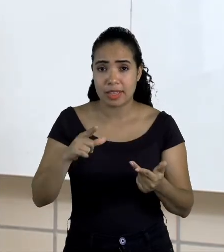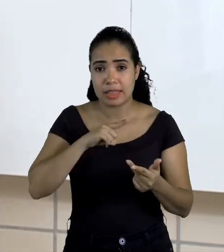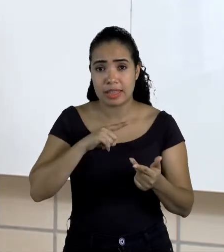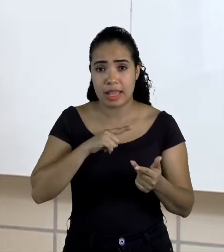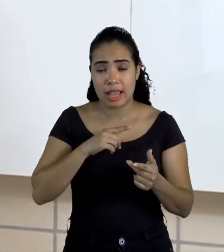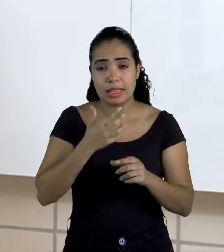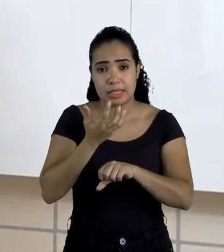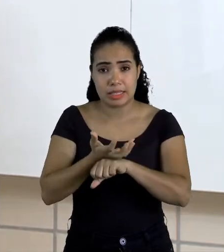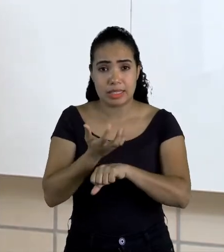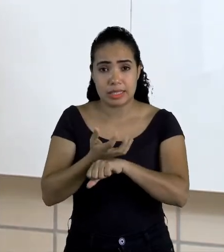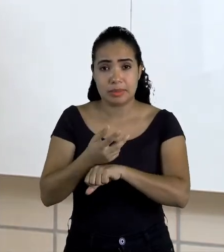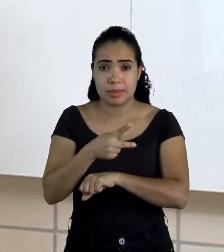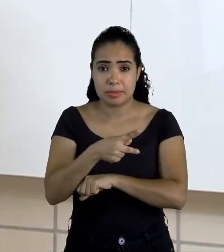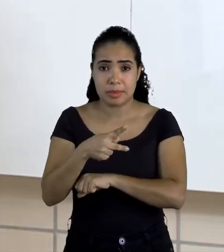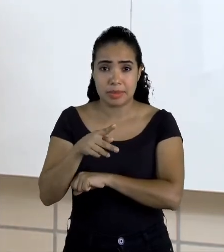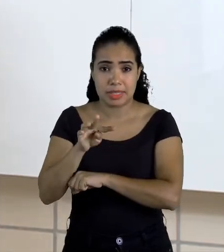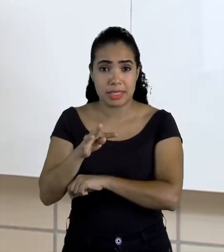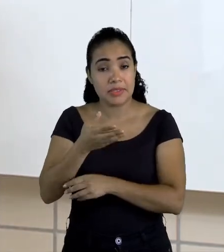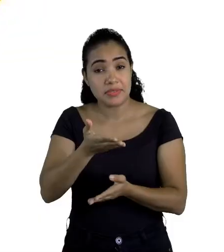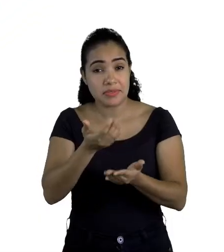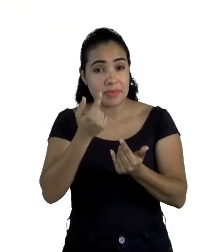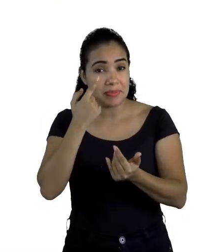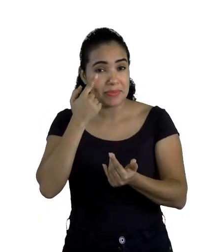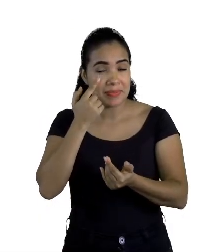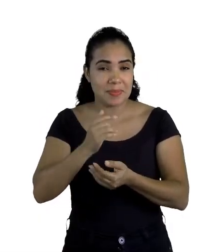lá na disciplina de PPT. Vamos lá?